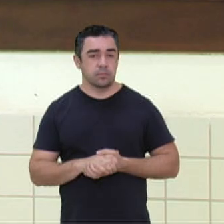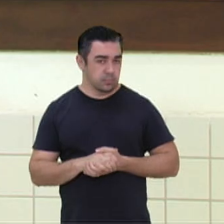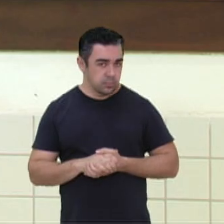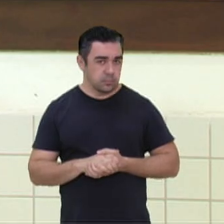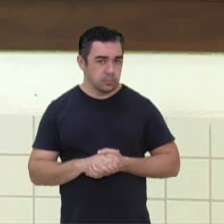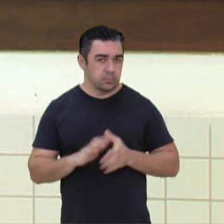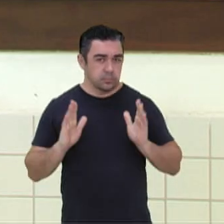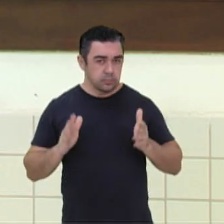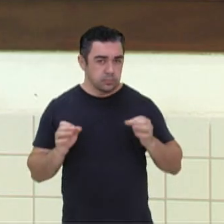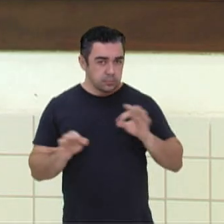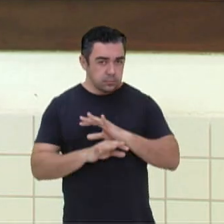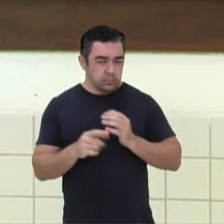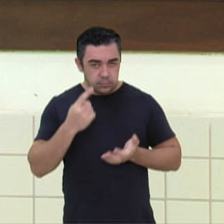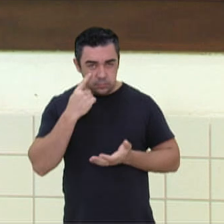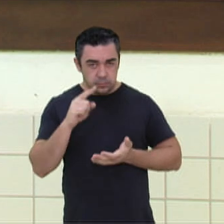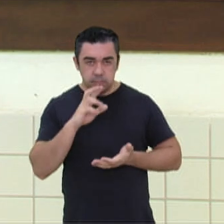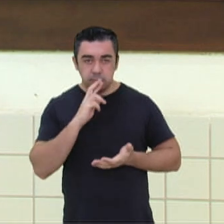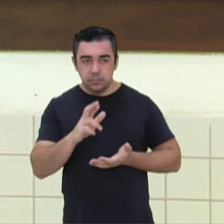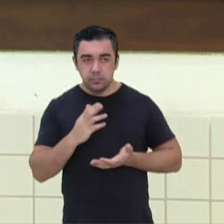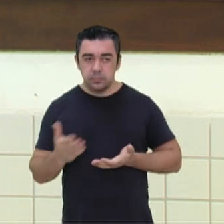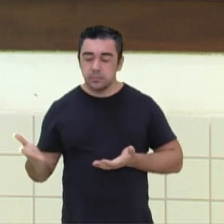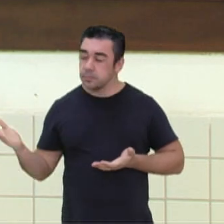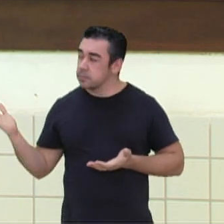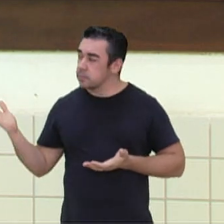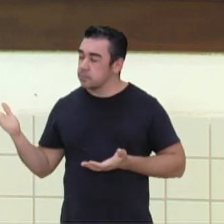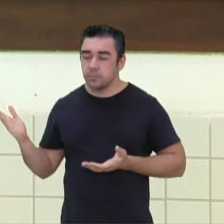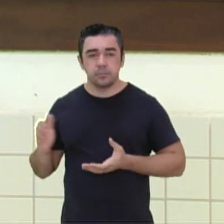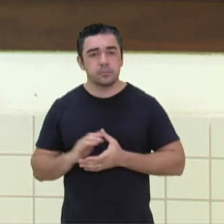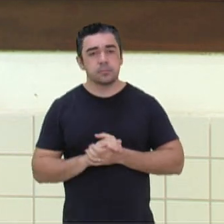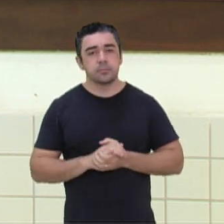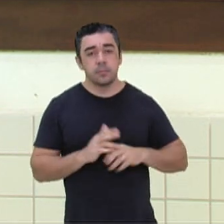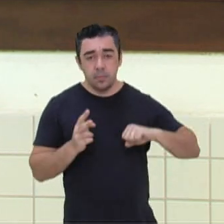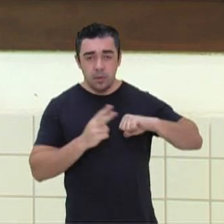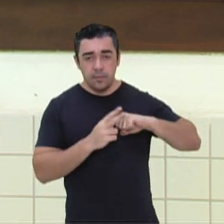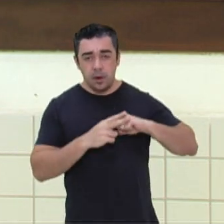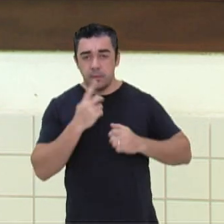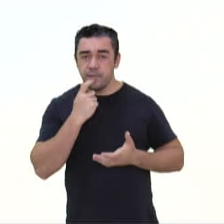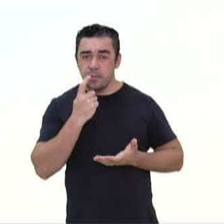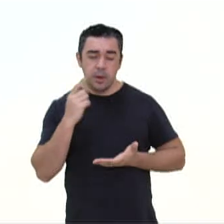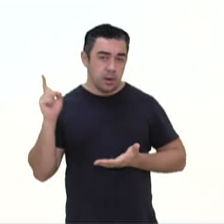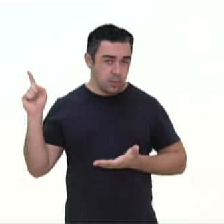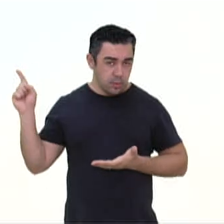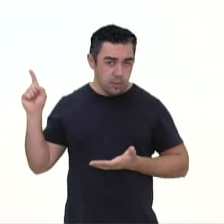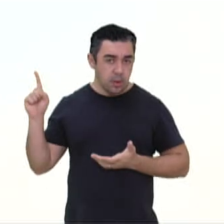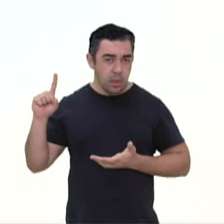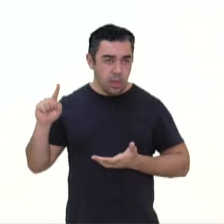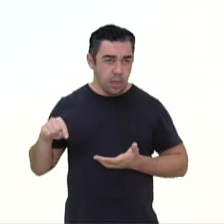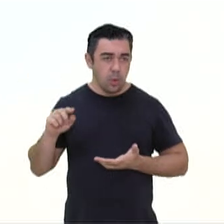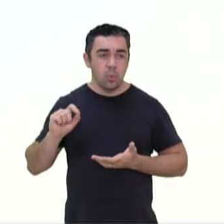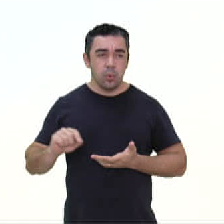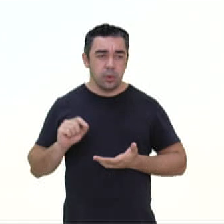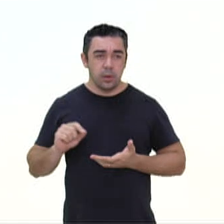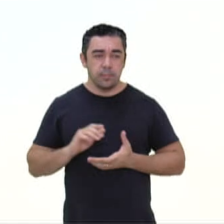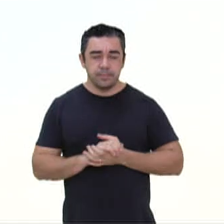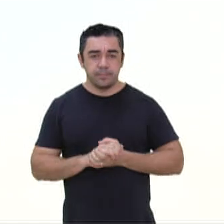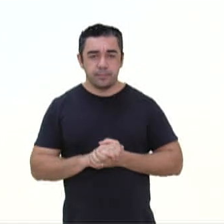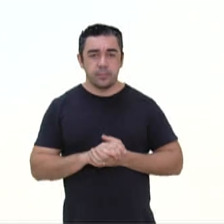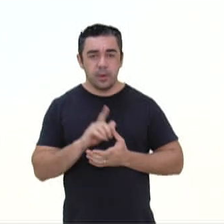Tranquilinhos lá? Então, vamos verificar lá, né? Os verbos destacados são, sem dúvida nenhuma,